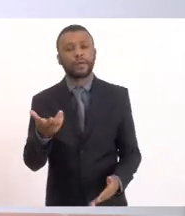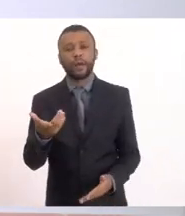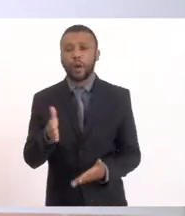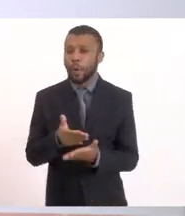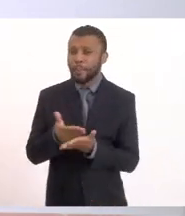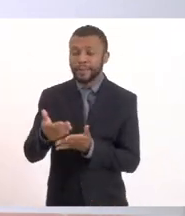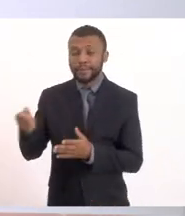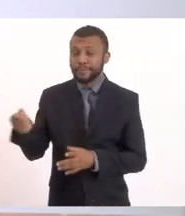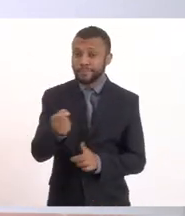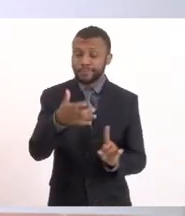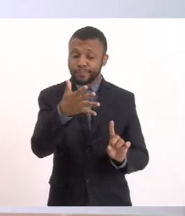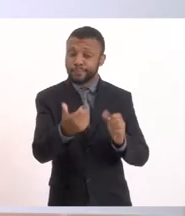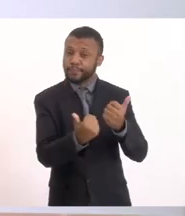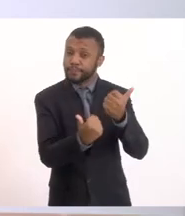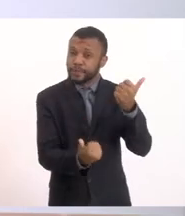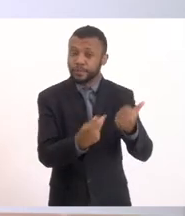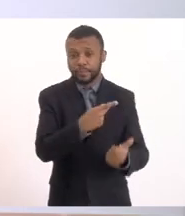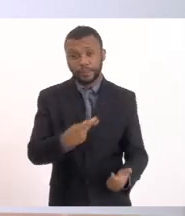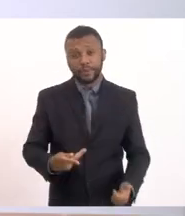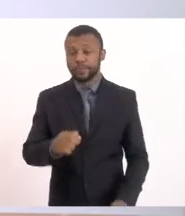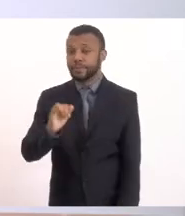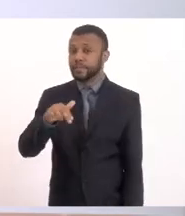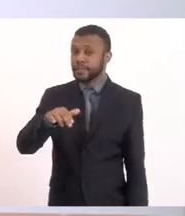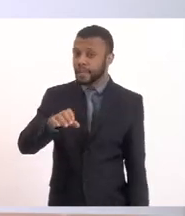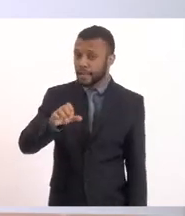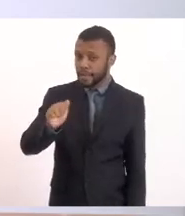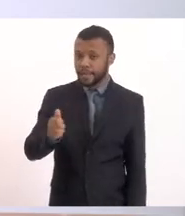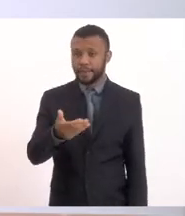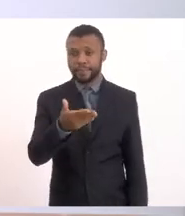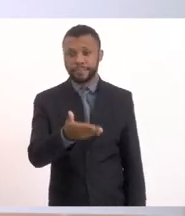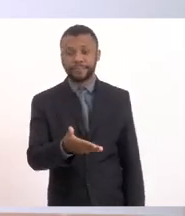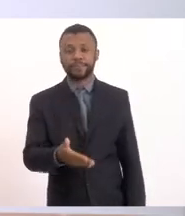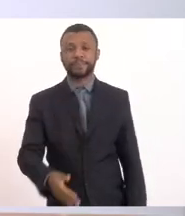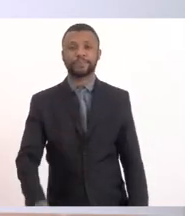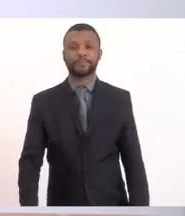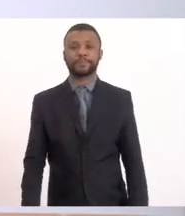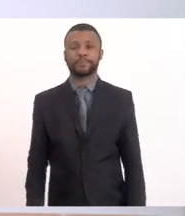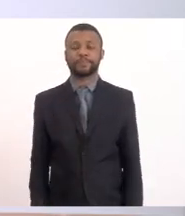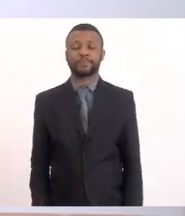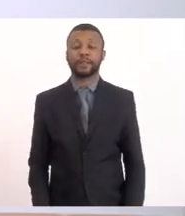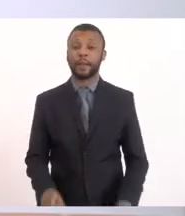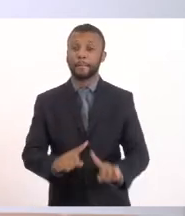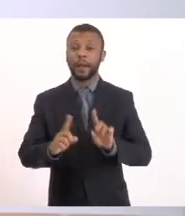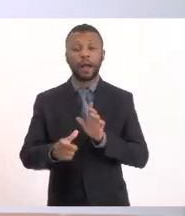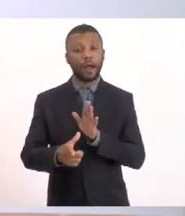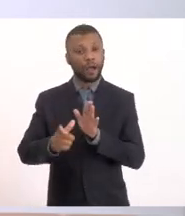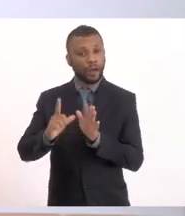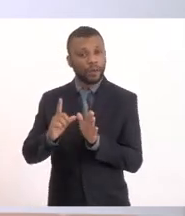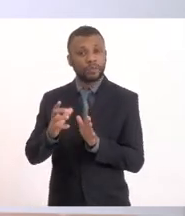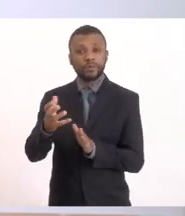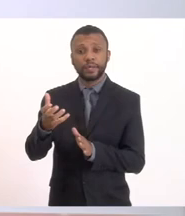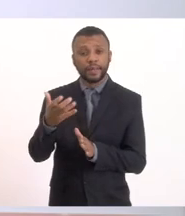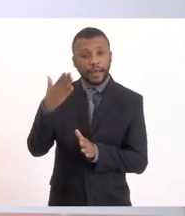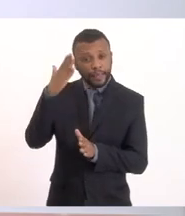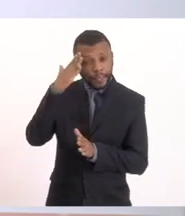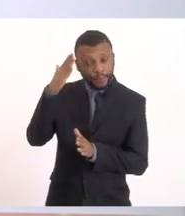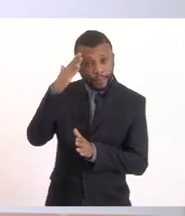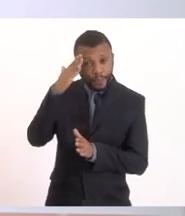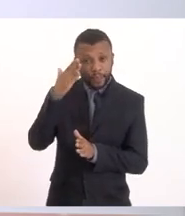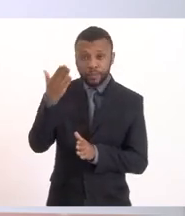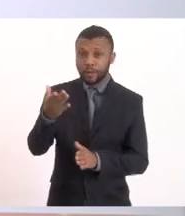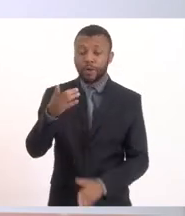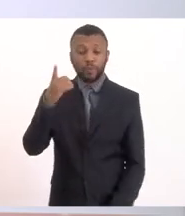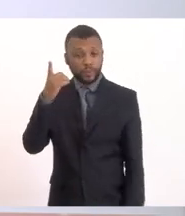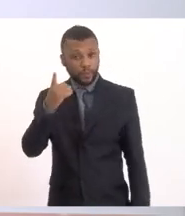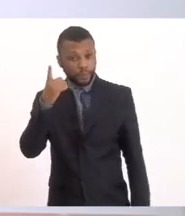a vice-presidente do INEA, a doutora Deise Delfino. Mas, antes disso, eu gostaria de saber se o deputado Pedro